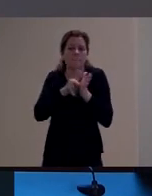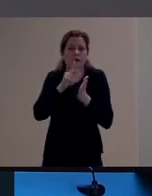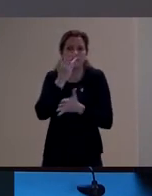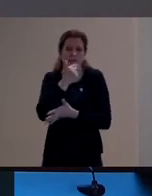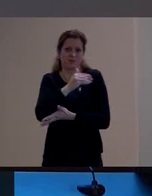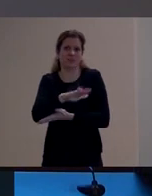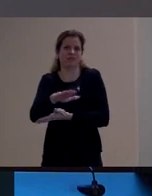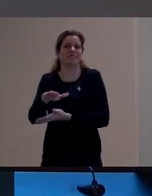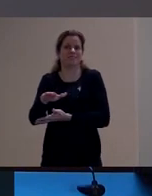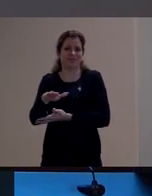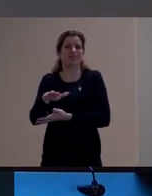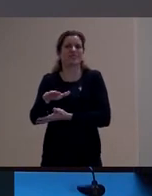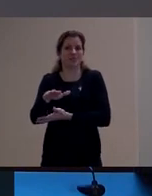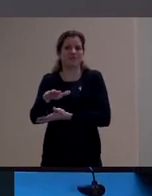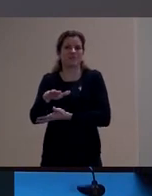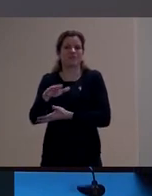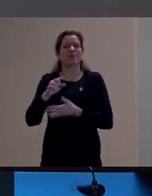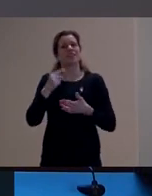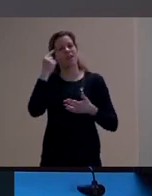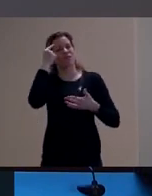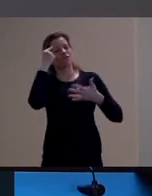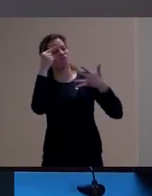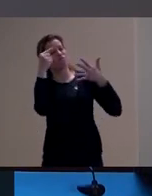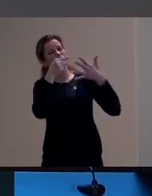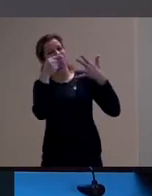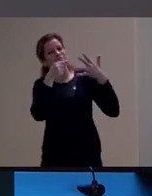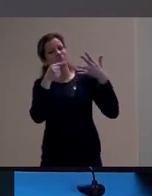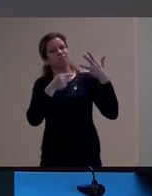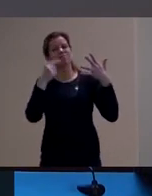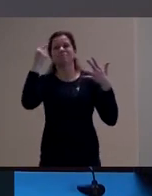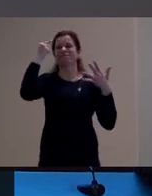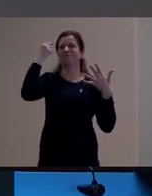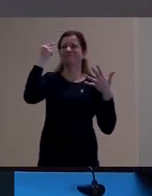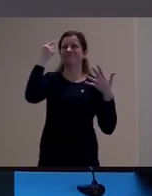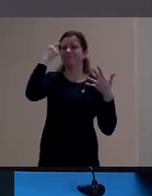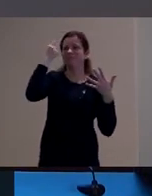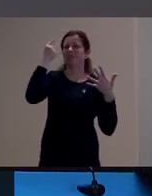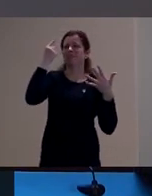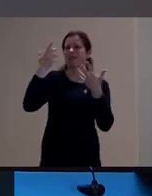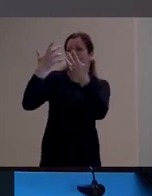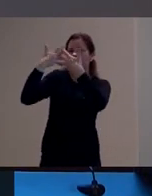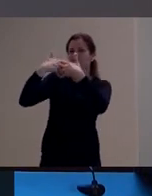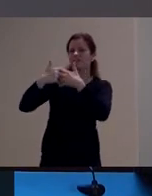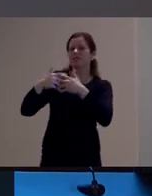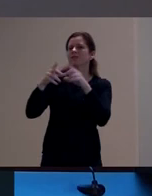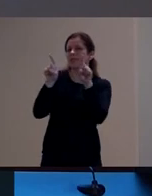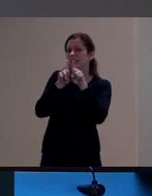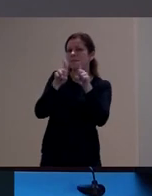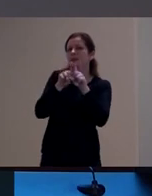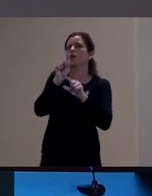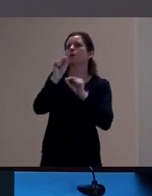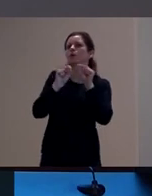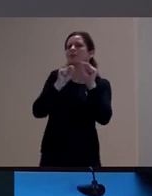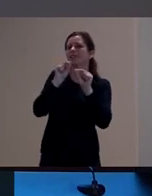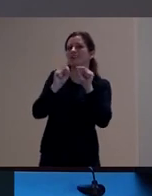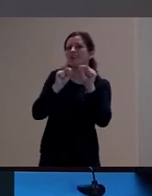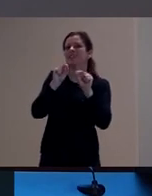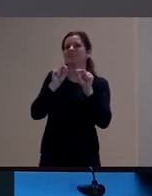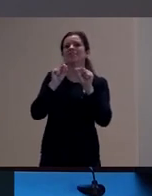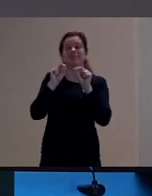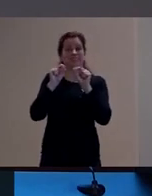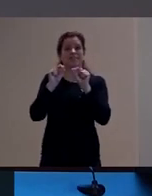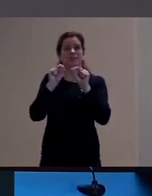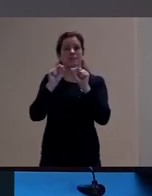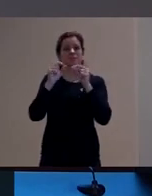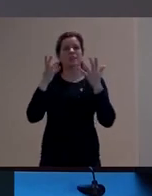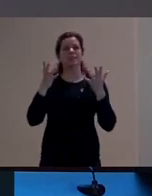também fornece alguns elementos para a gente refletir, entre outras questões, sobre a potência revolucionária